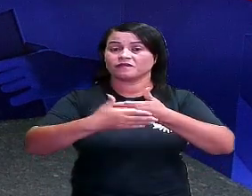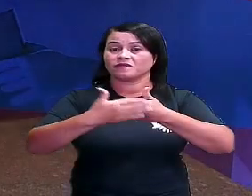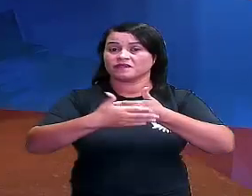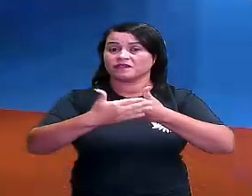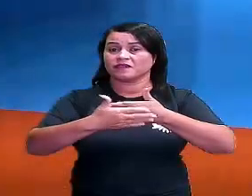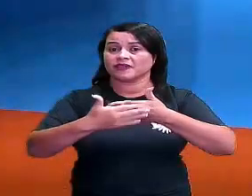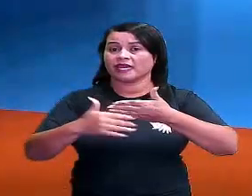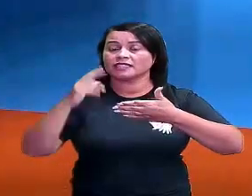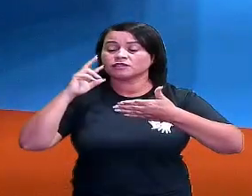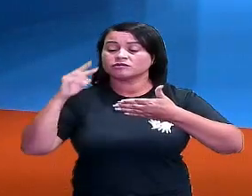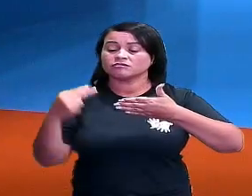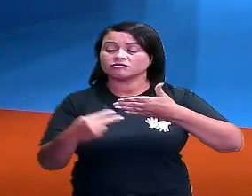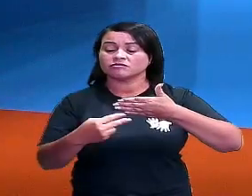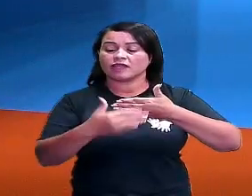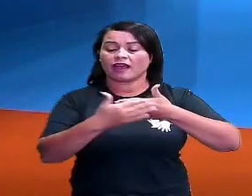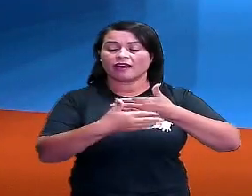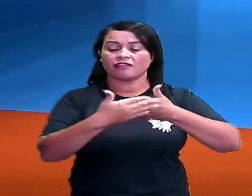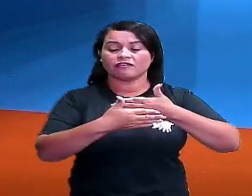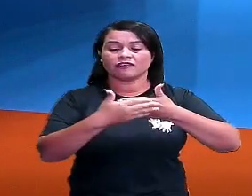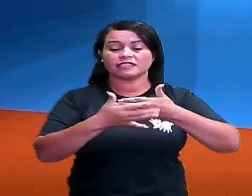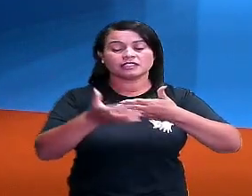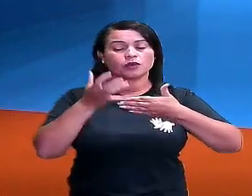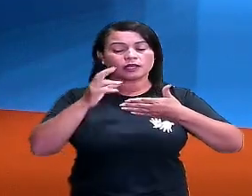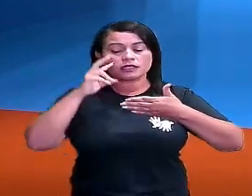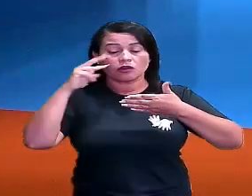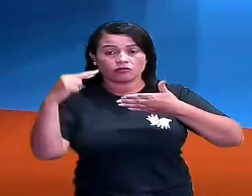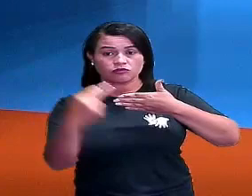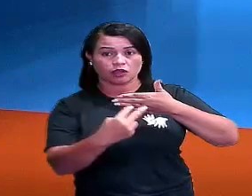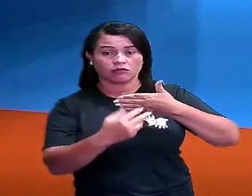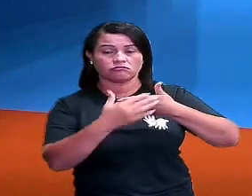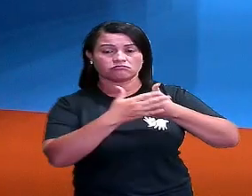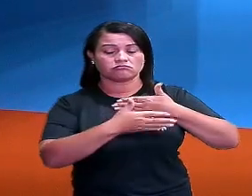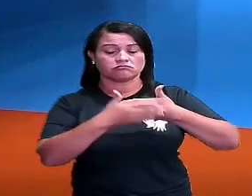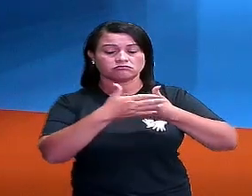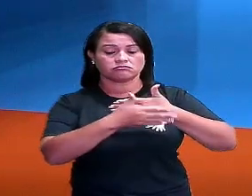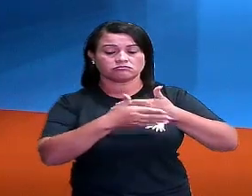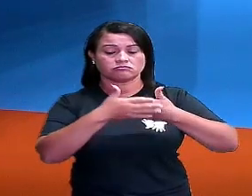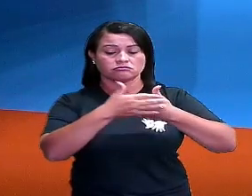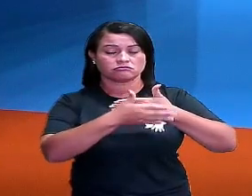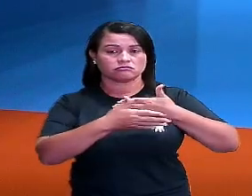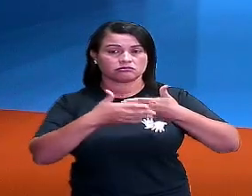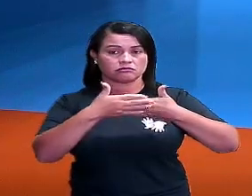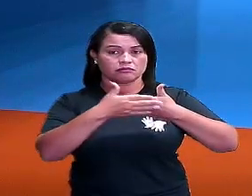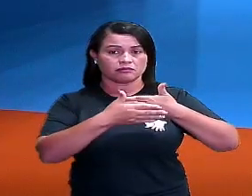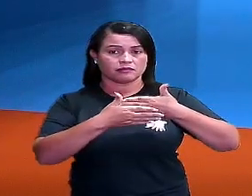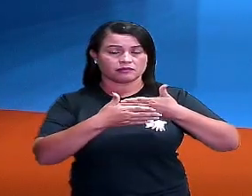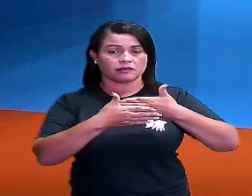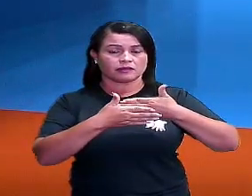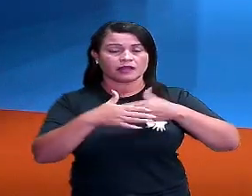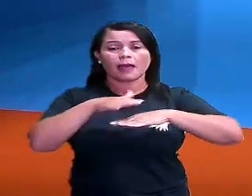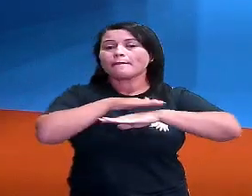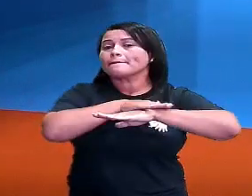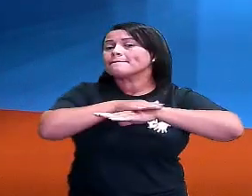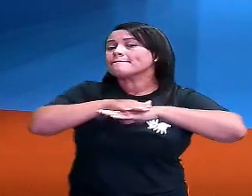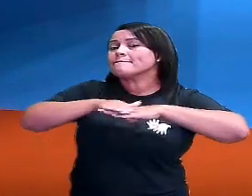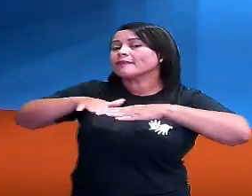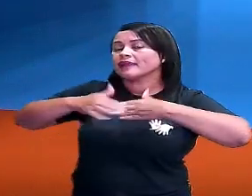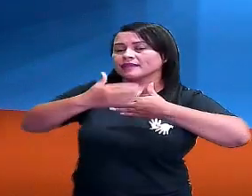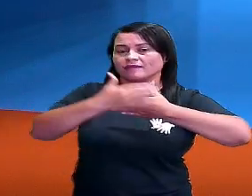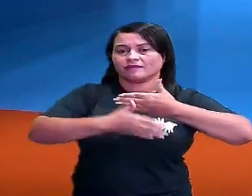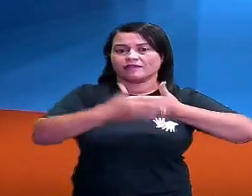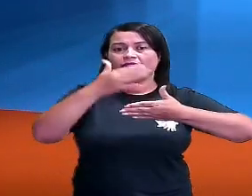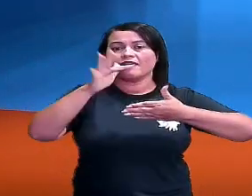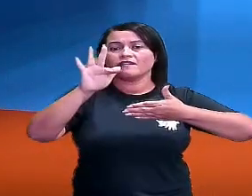só me deter a essa parte aqui, né, a essa parte plana aqui, isso aqui é a